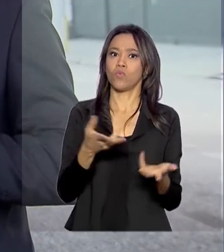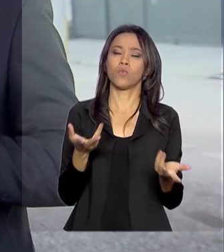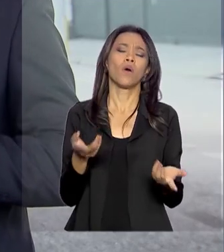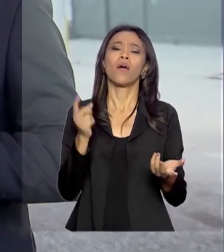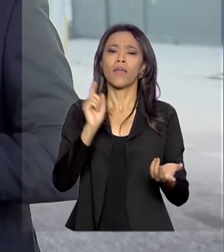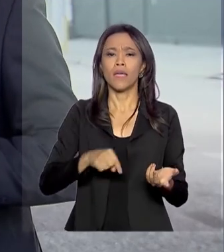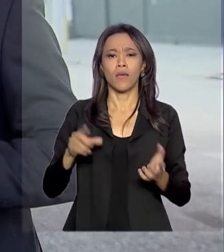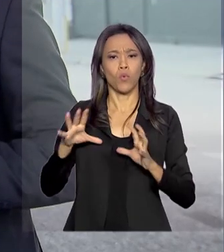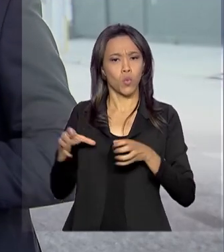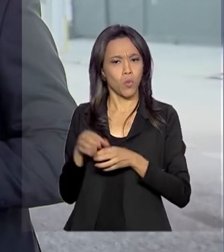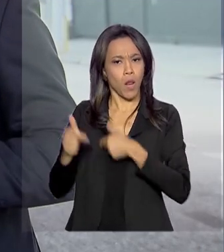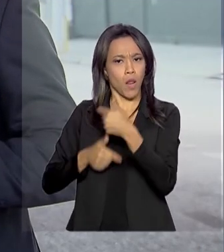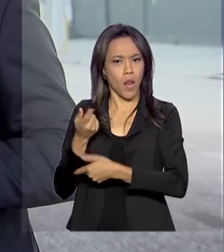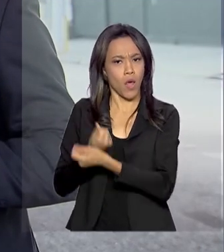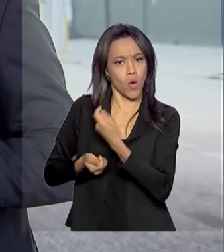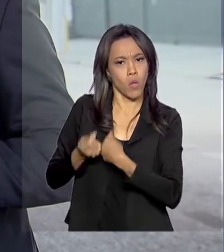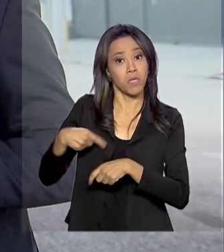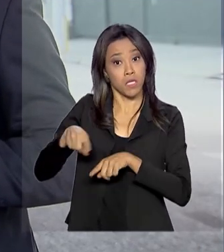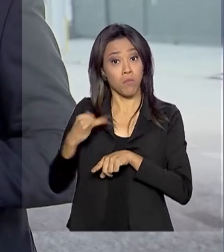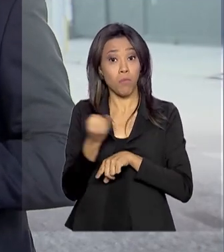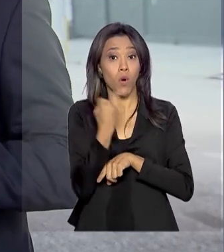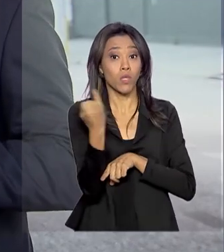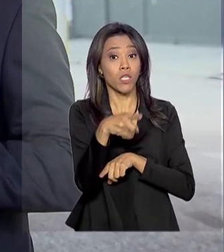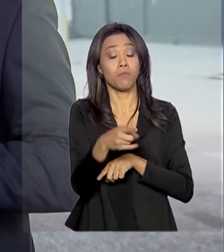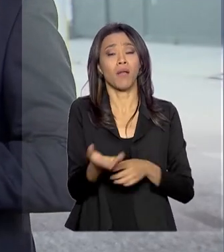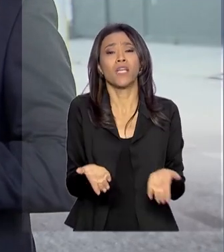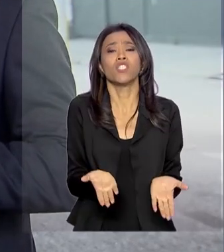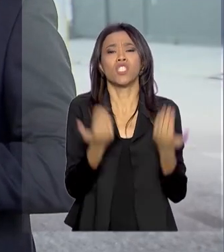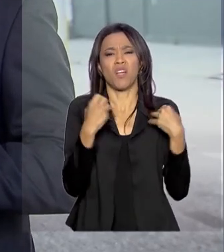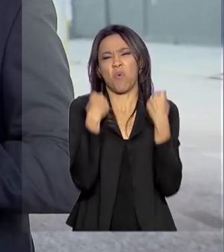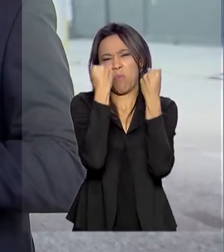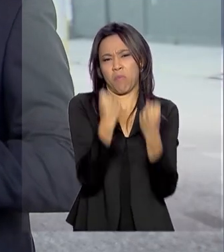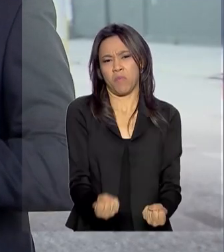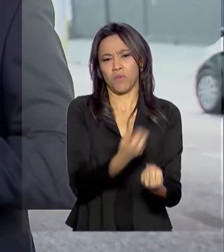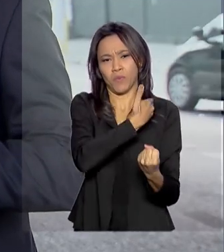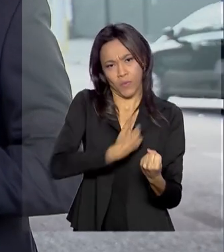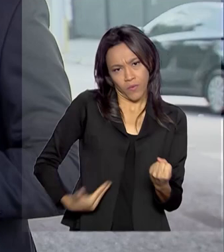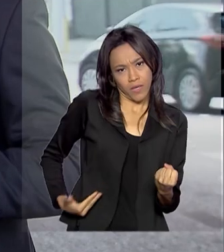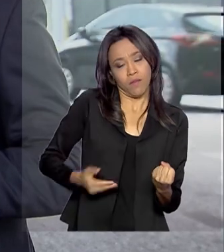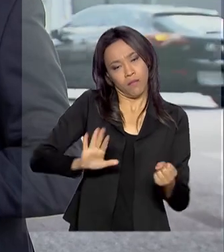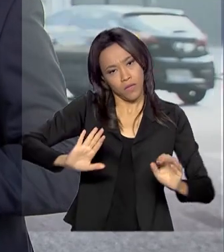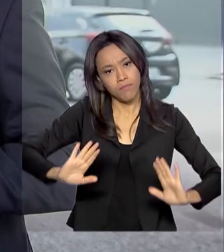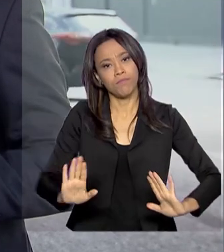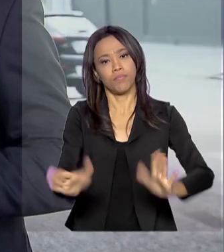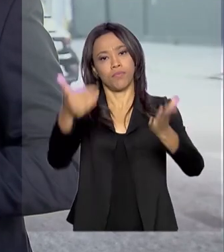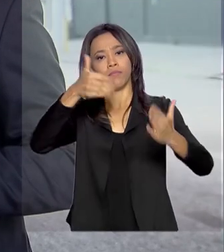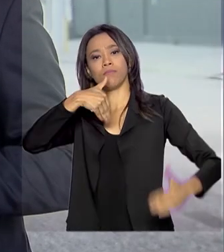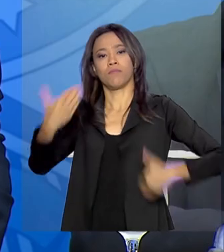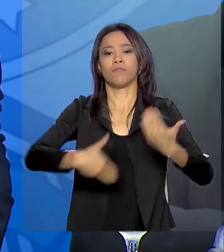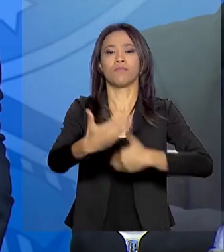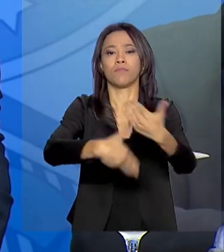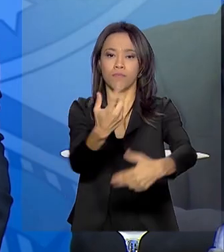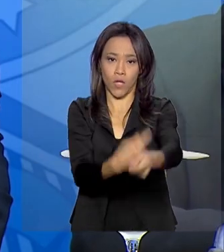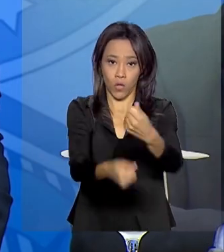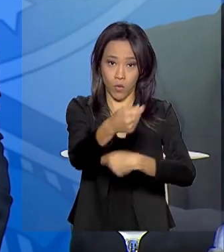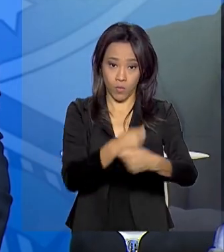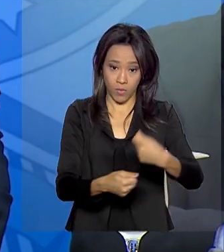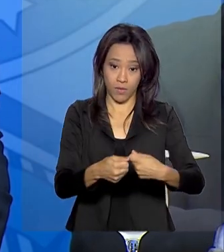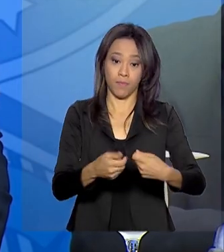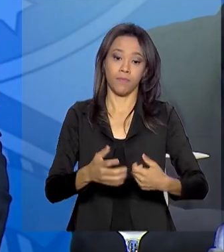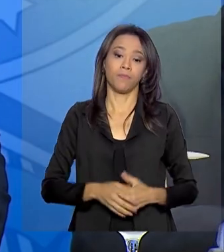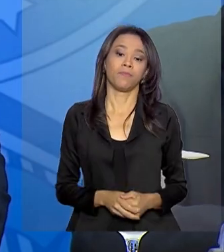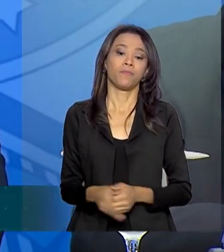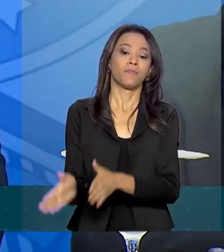equipe econômica, para diminuir o peso do Estado e alavancar o crescimento do país com base no capital privado. A política